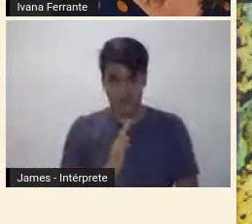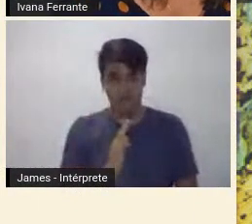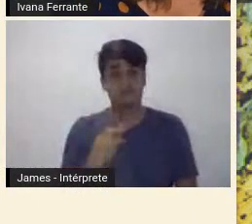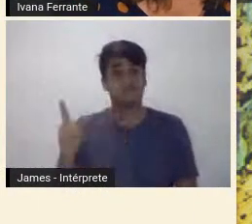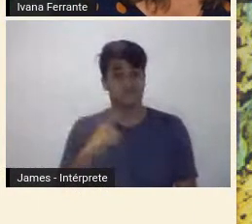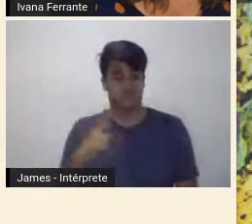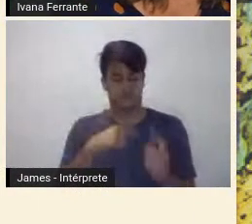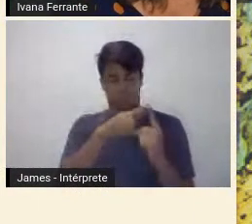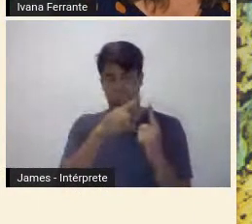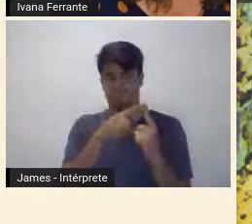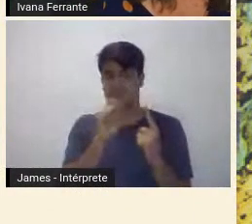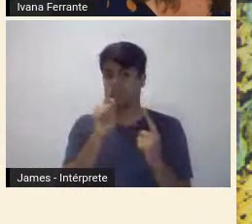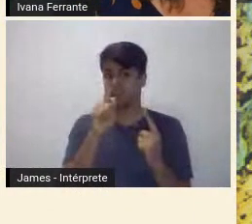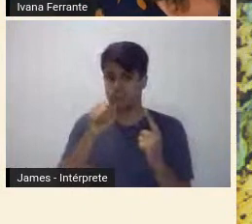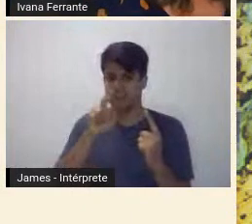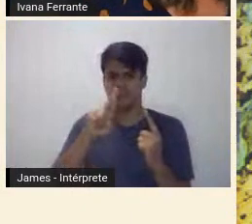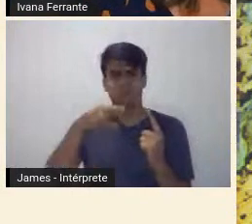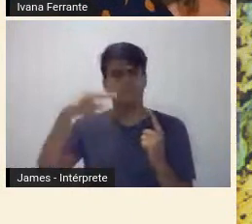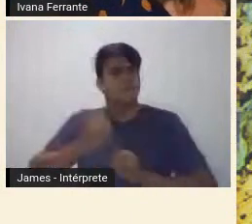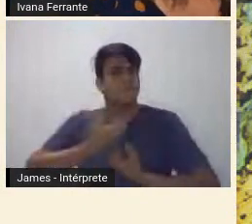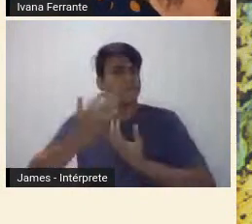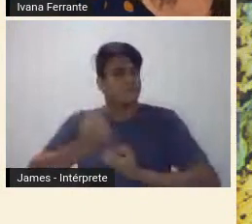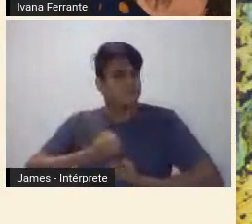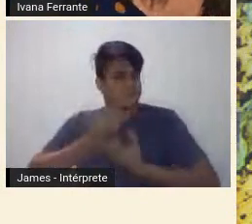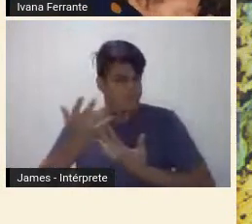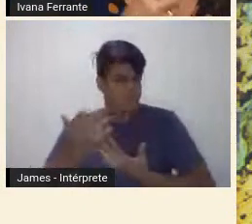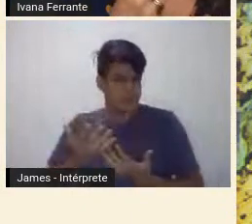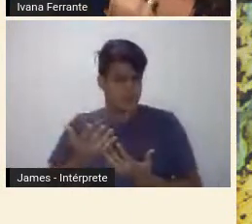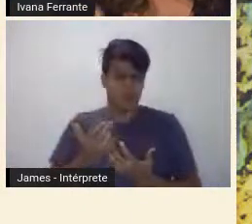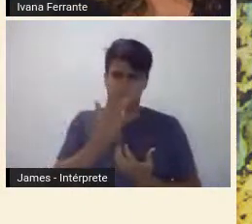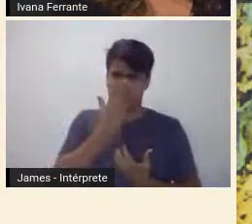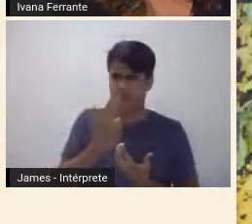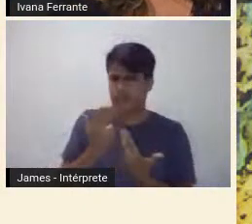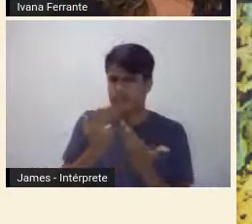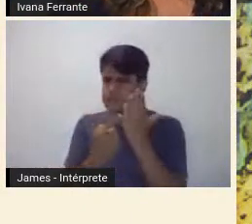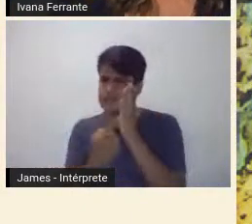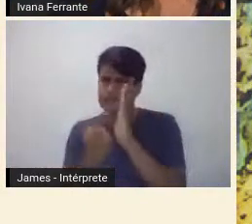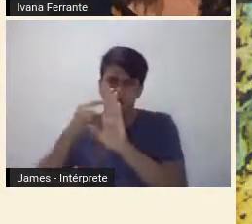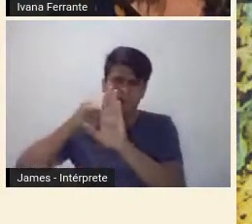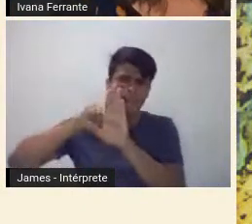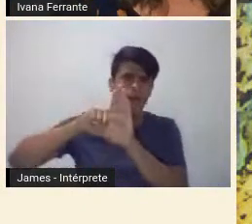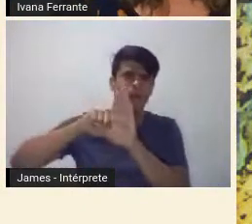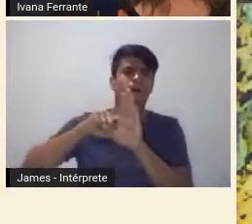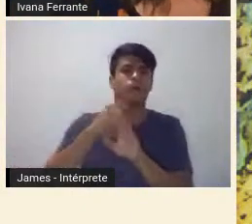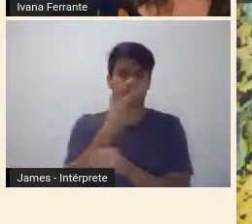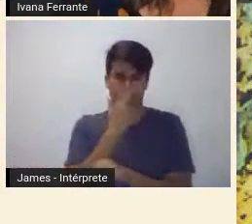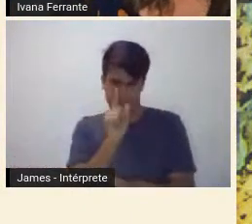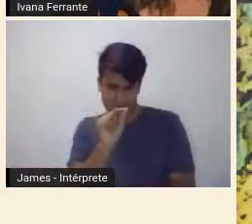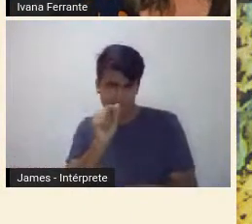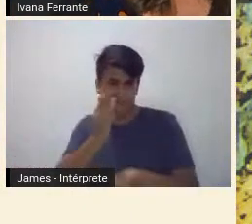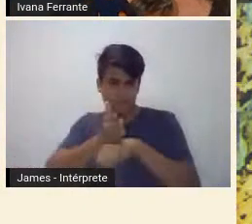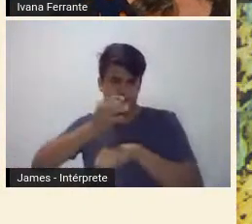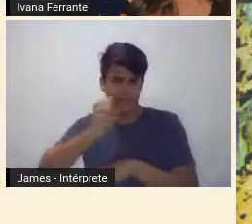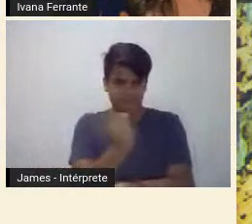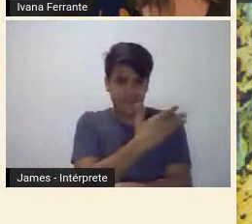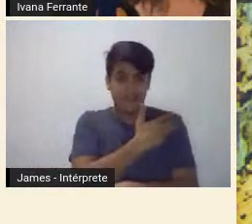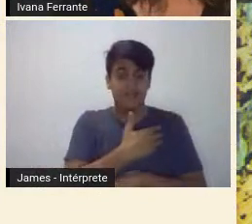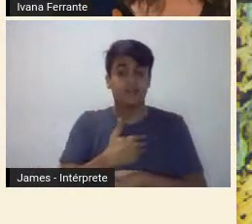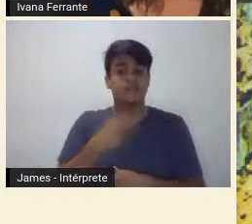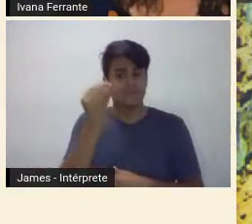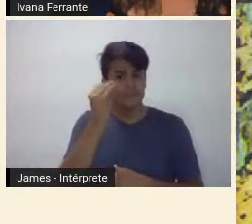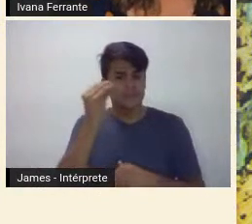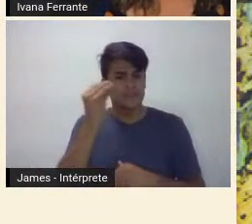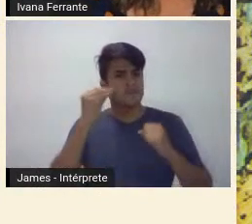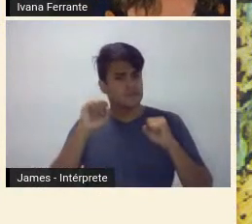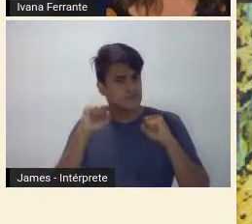sua poesia meio simbolista, meio moderna, que se esforçava para se adequar